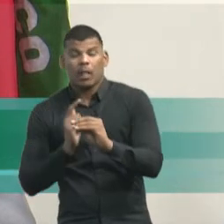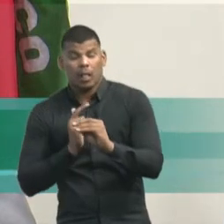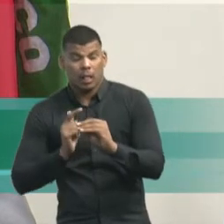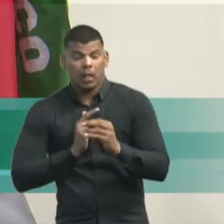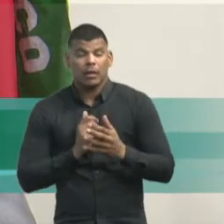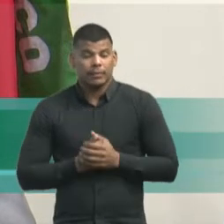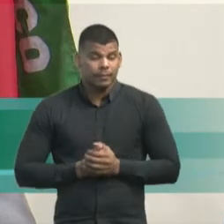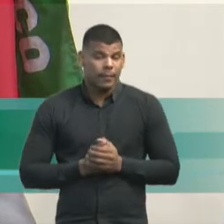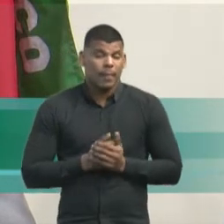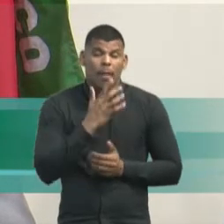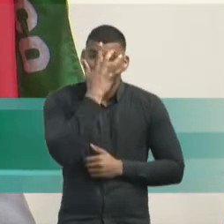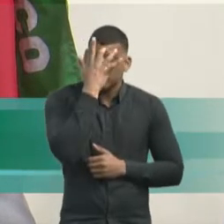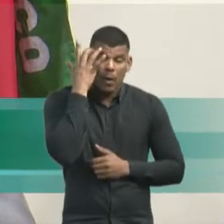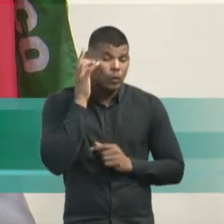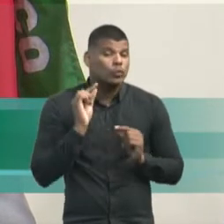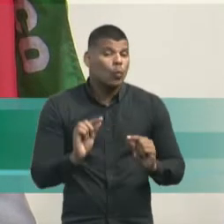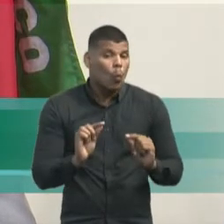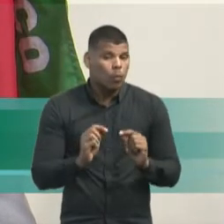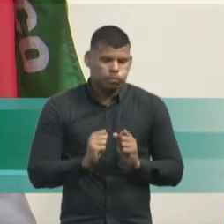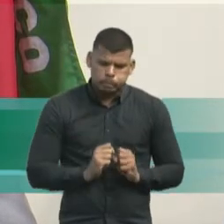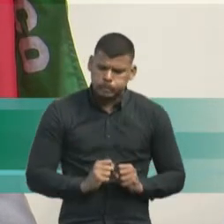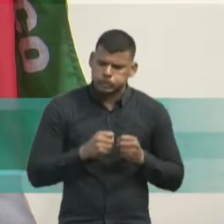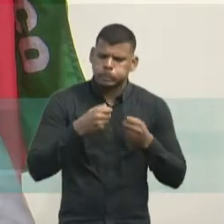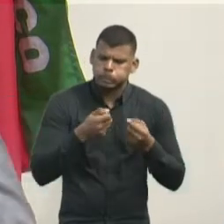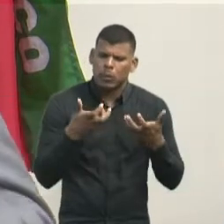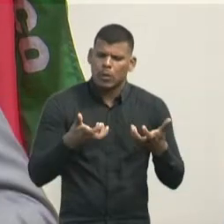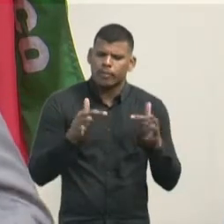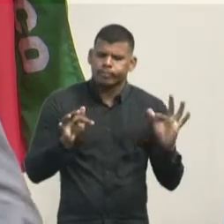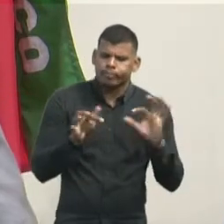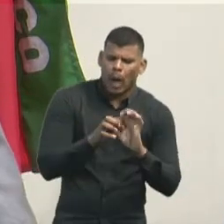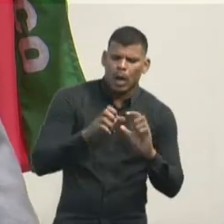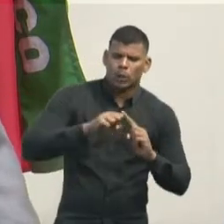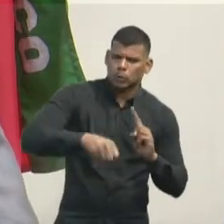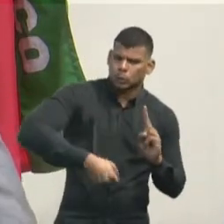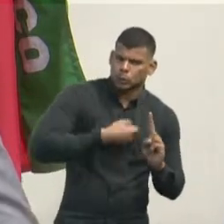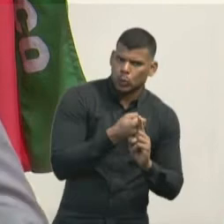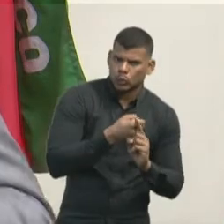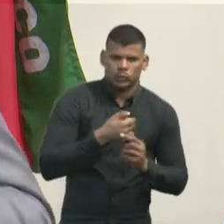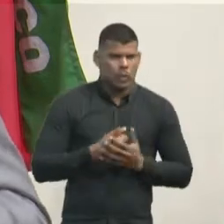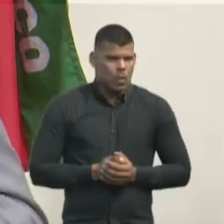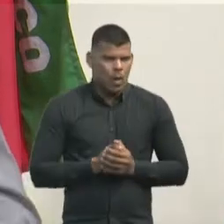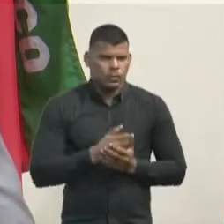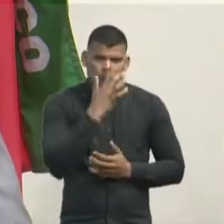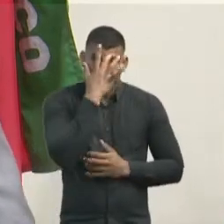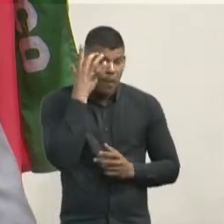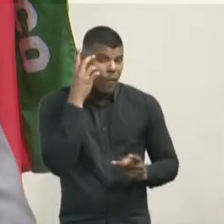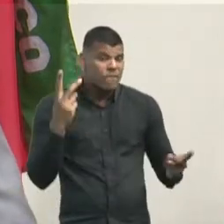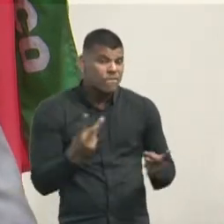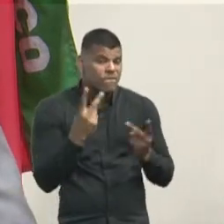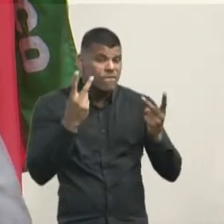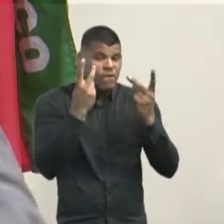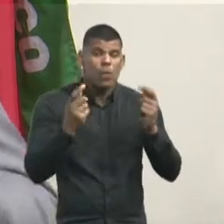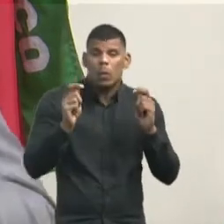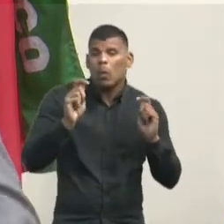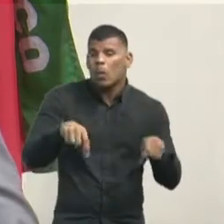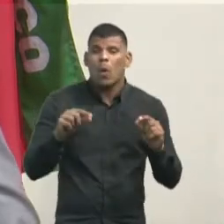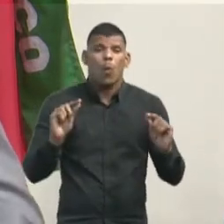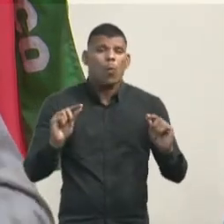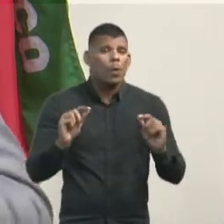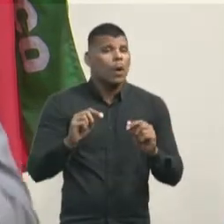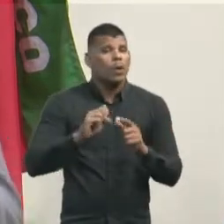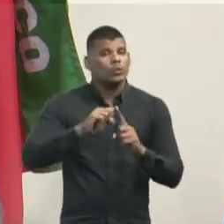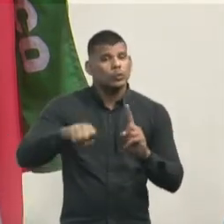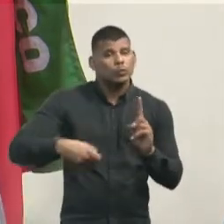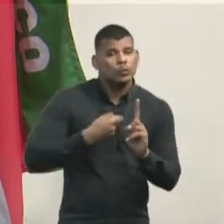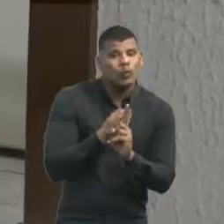interessante quando você visita um núcleo como esse, perceber o nível de engajamento, de como as pessoas valorizam essa chance de que a própria sociedade,